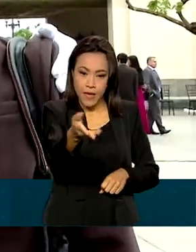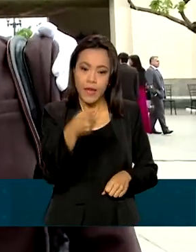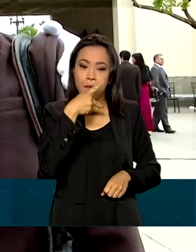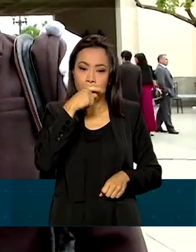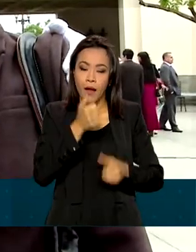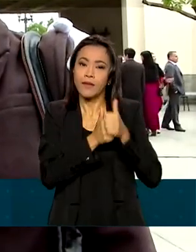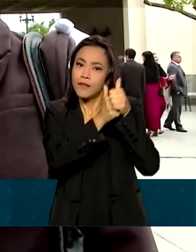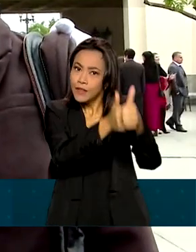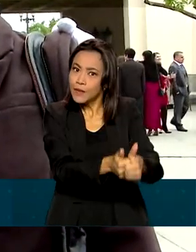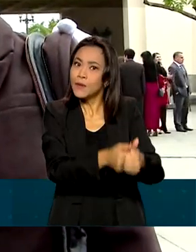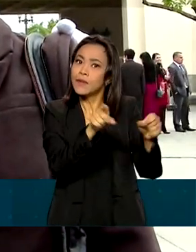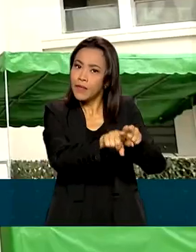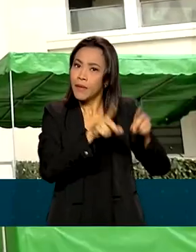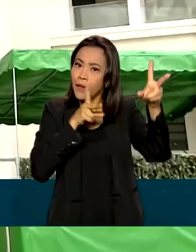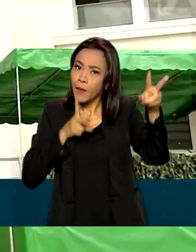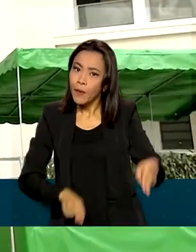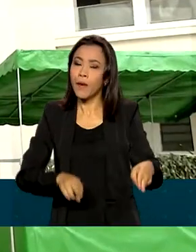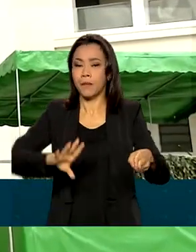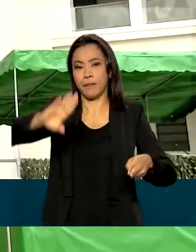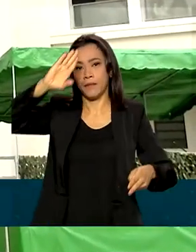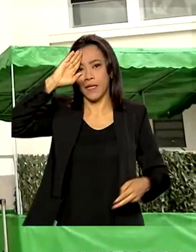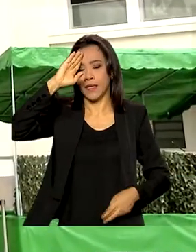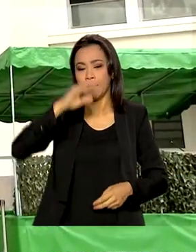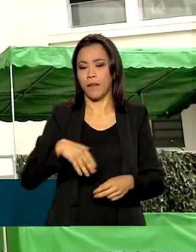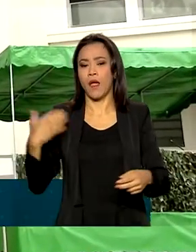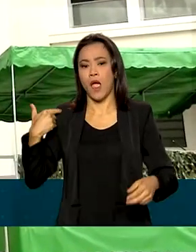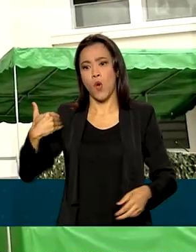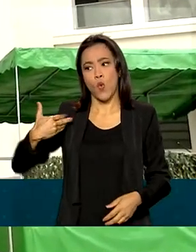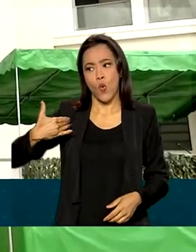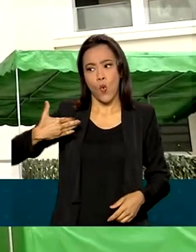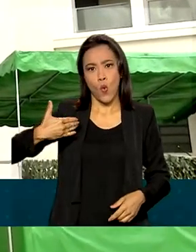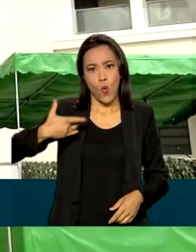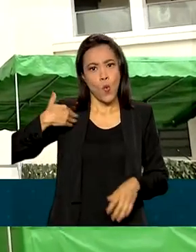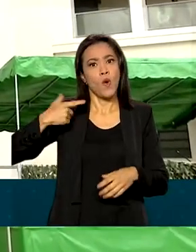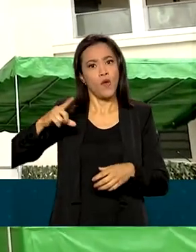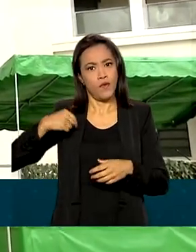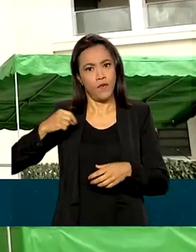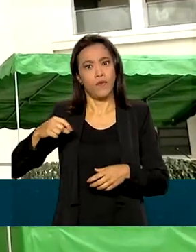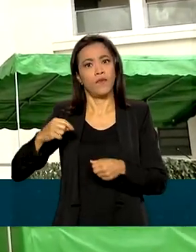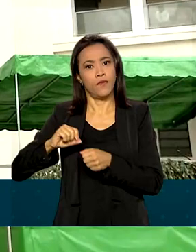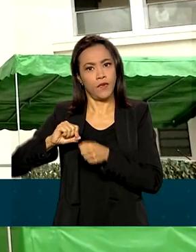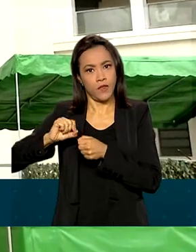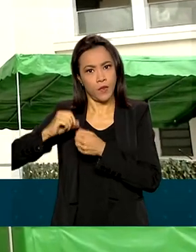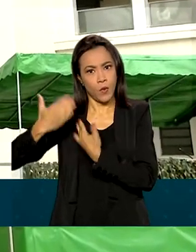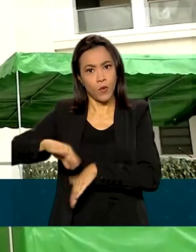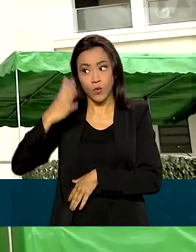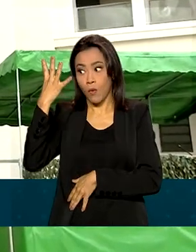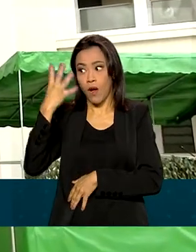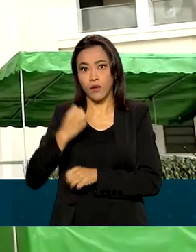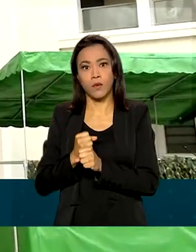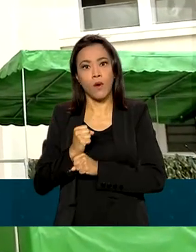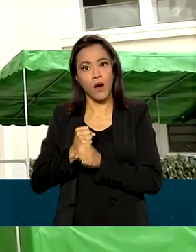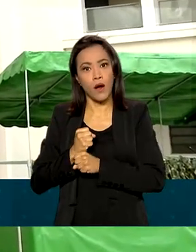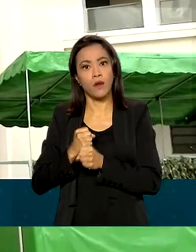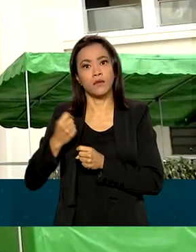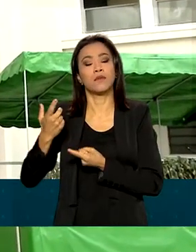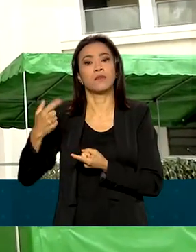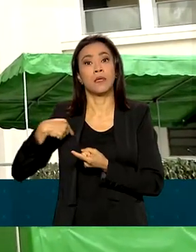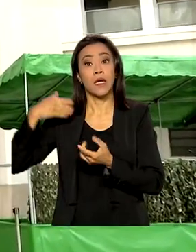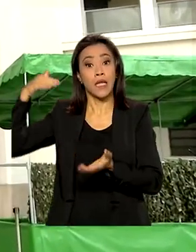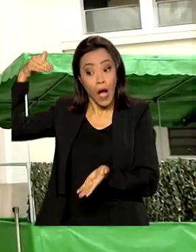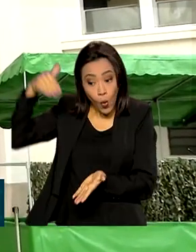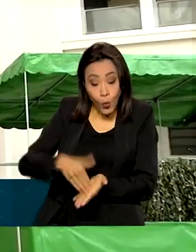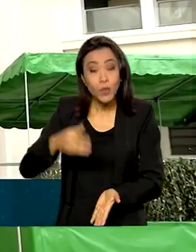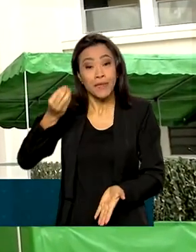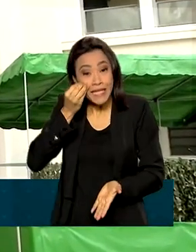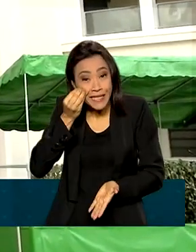pai, que também é militar. Uma trajetória longa, fiz o concurso durante quatro anos, passei na última